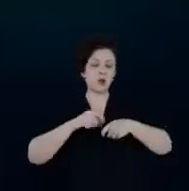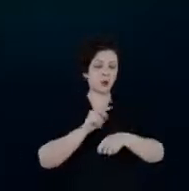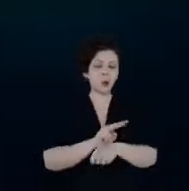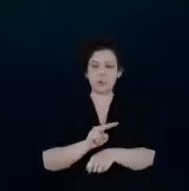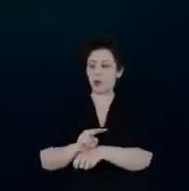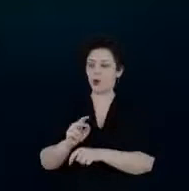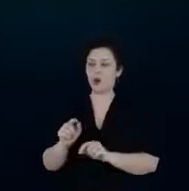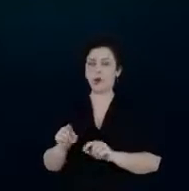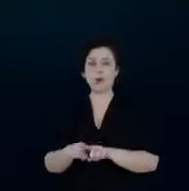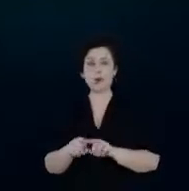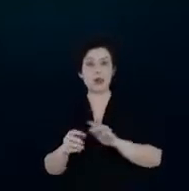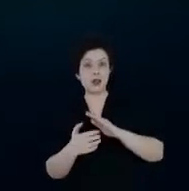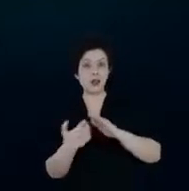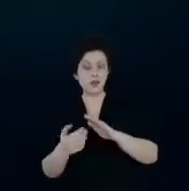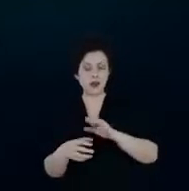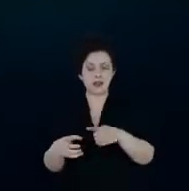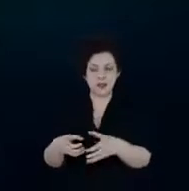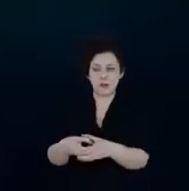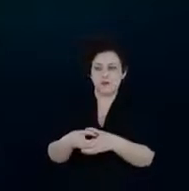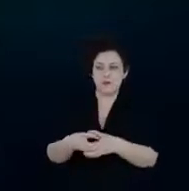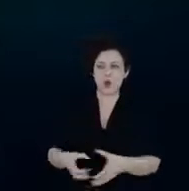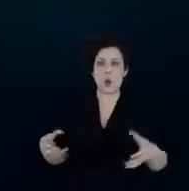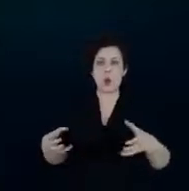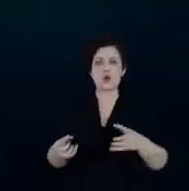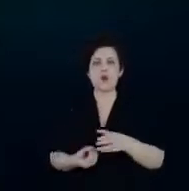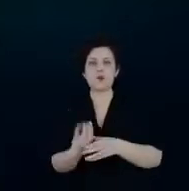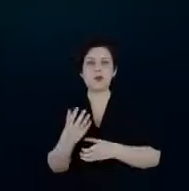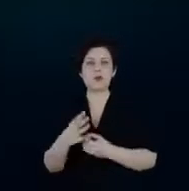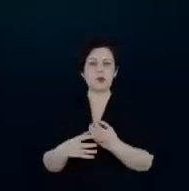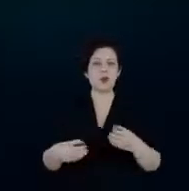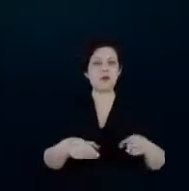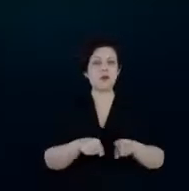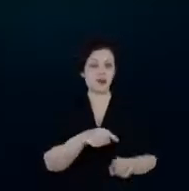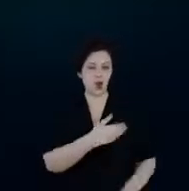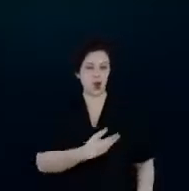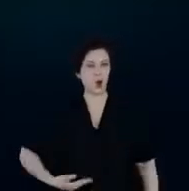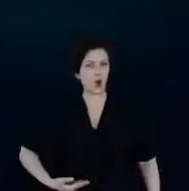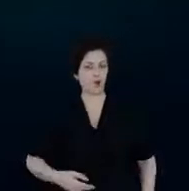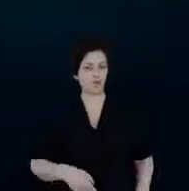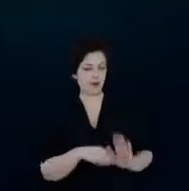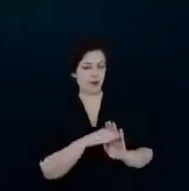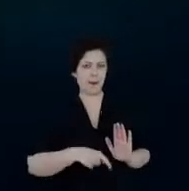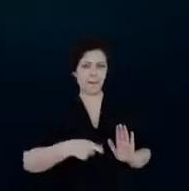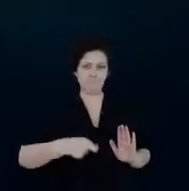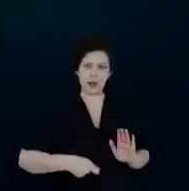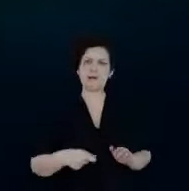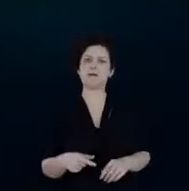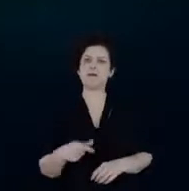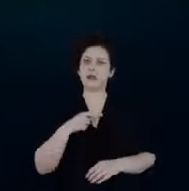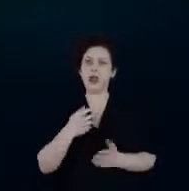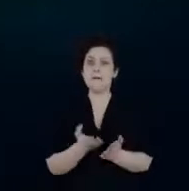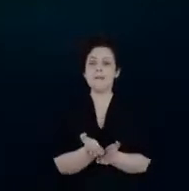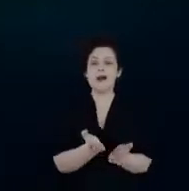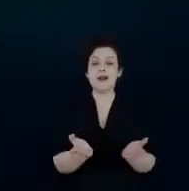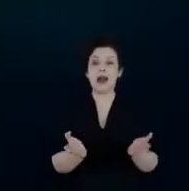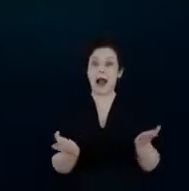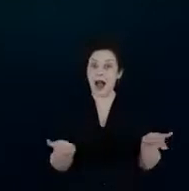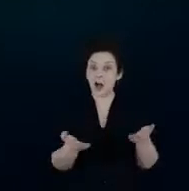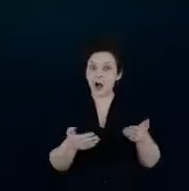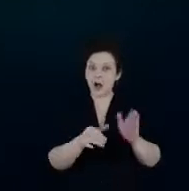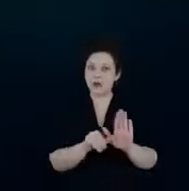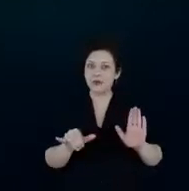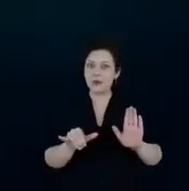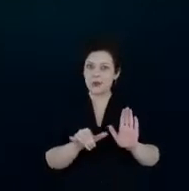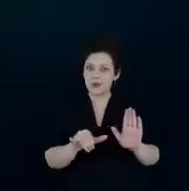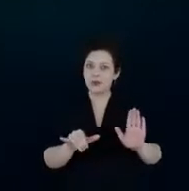mas também com o governo tomando algumas medidas tem uma licitação que está aberta agora da esplanada